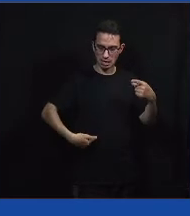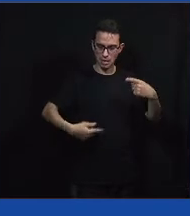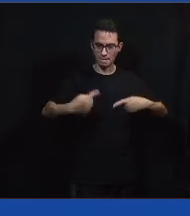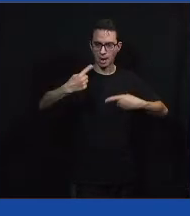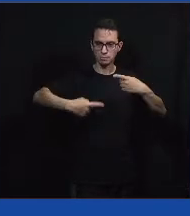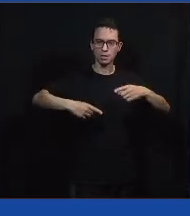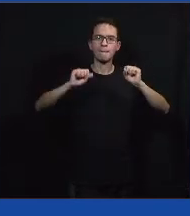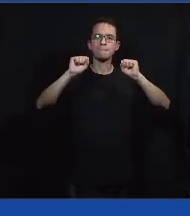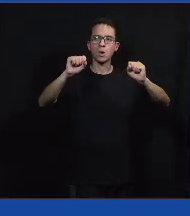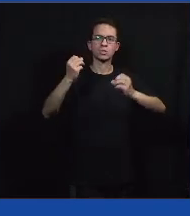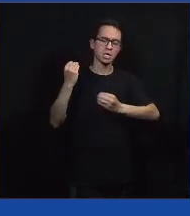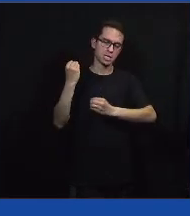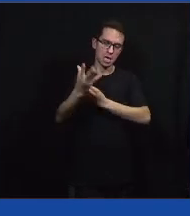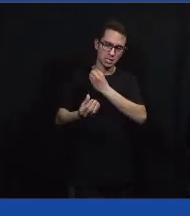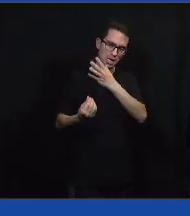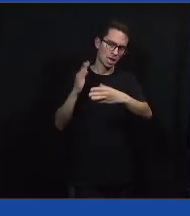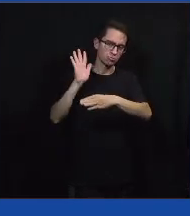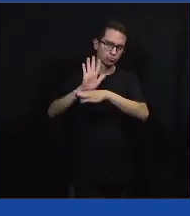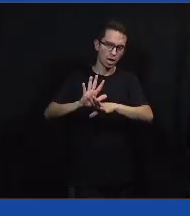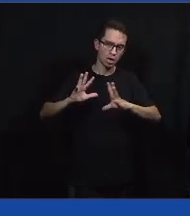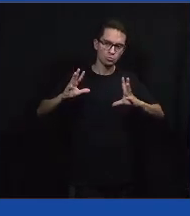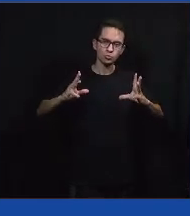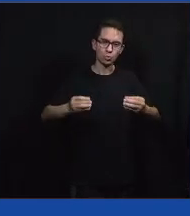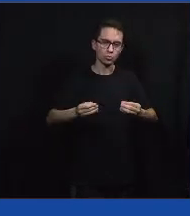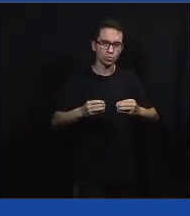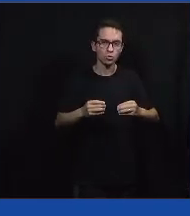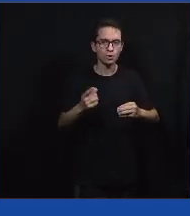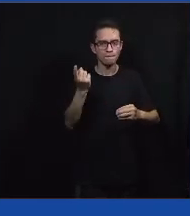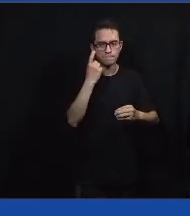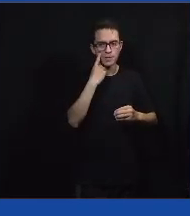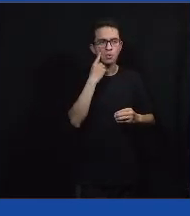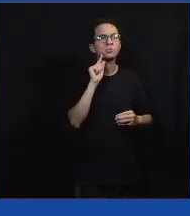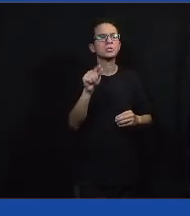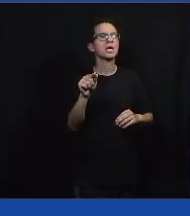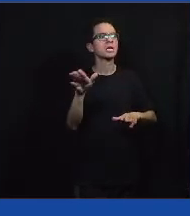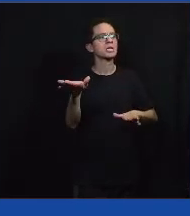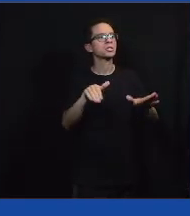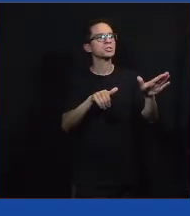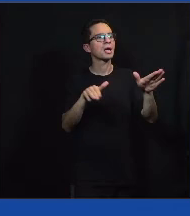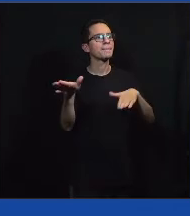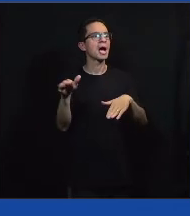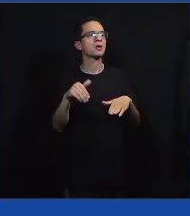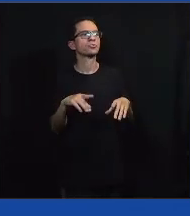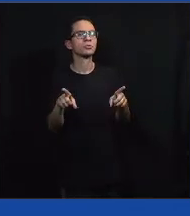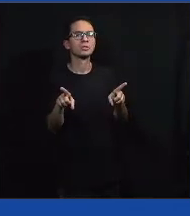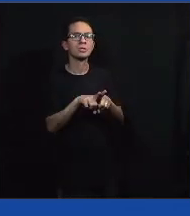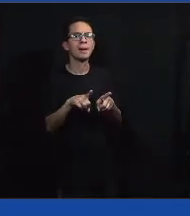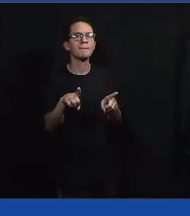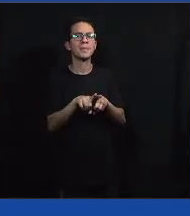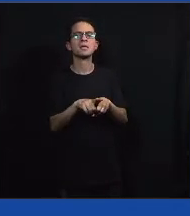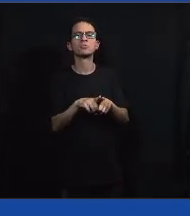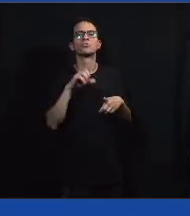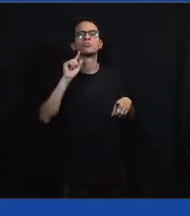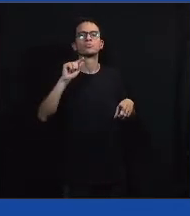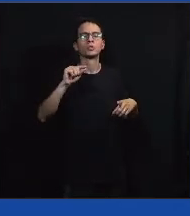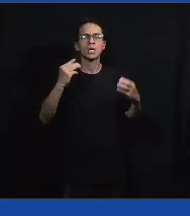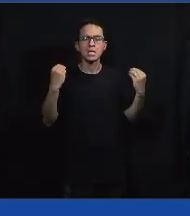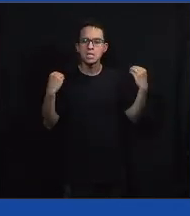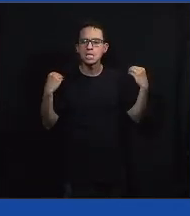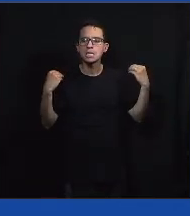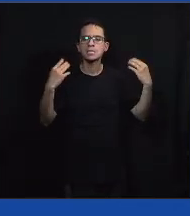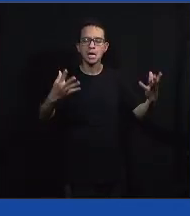pode contribuir nesse sentido. Acho que alguém a ser acionado que vai dar a mão e contribuir, sim.